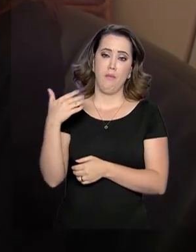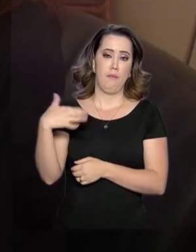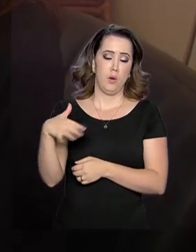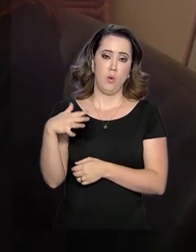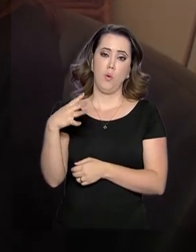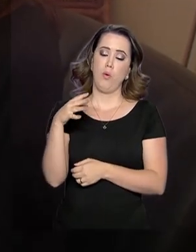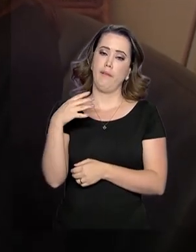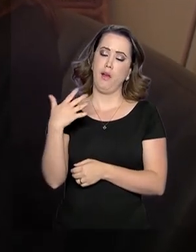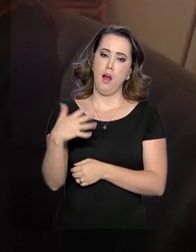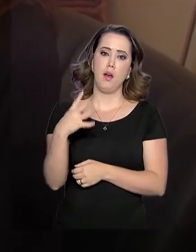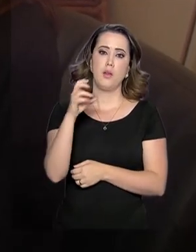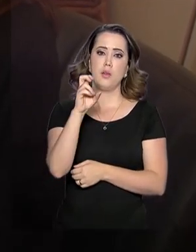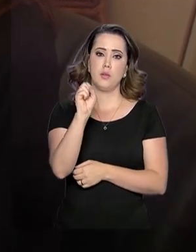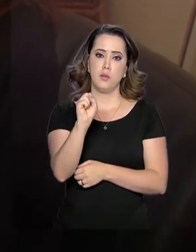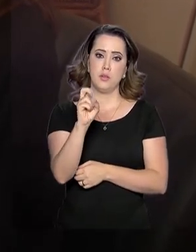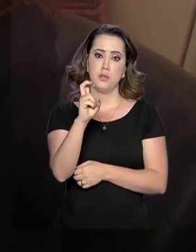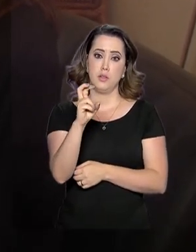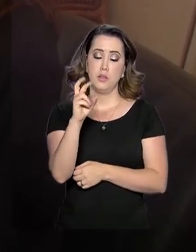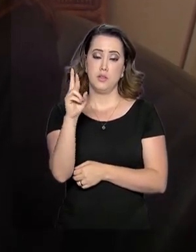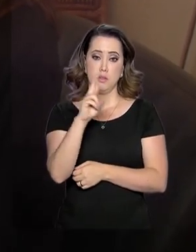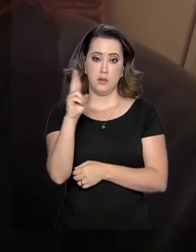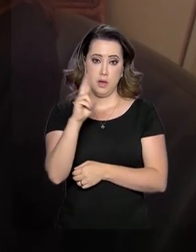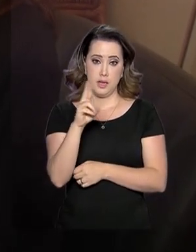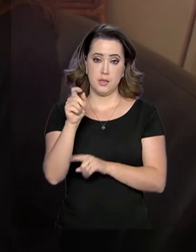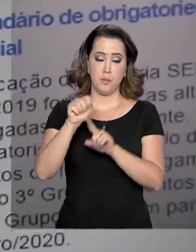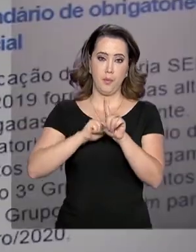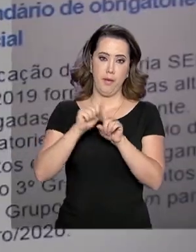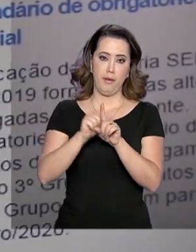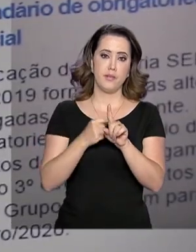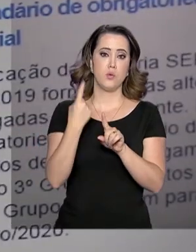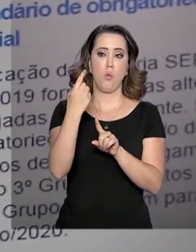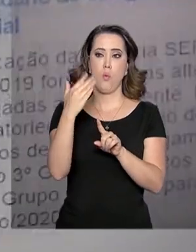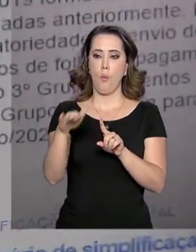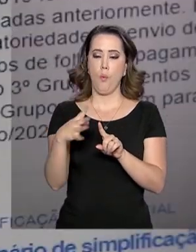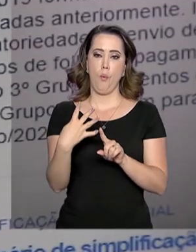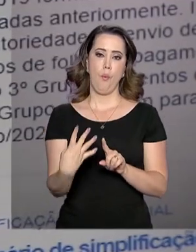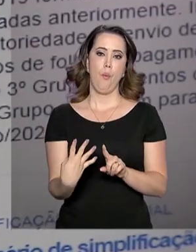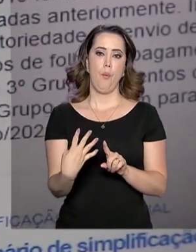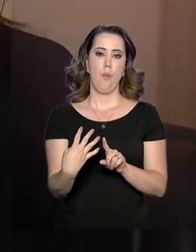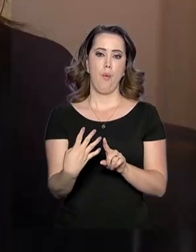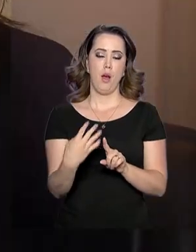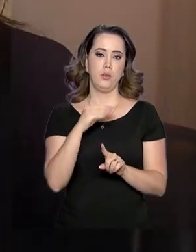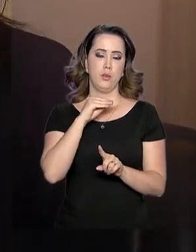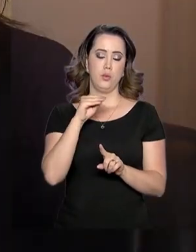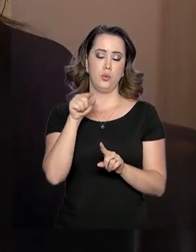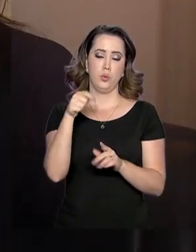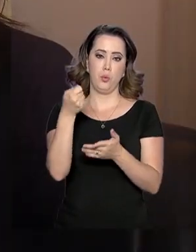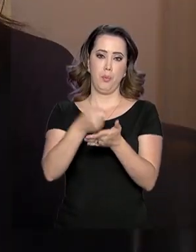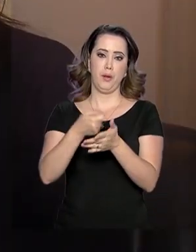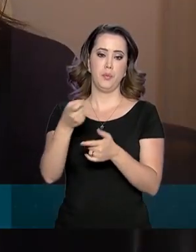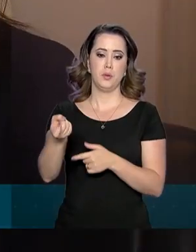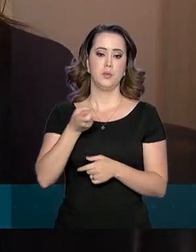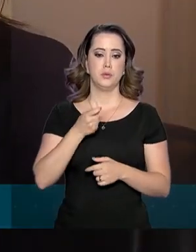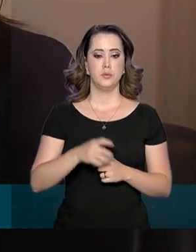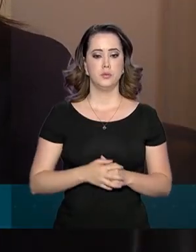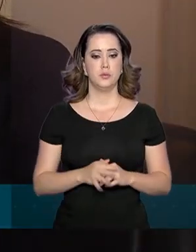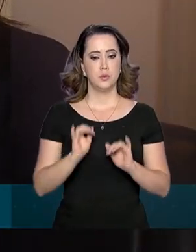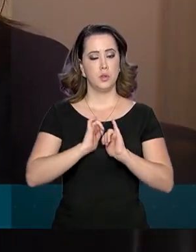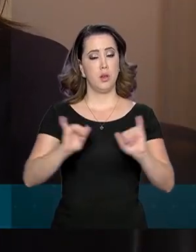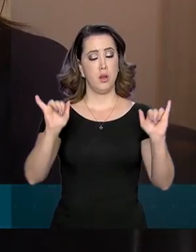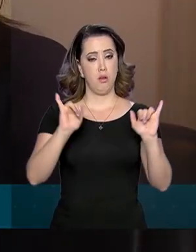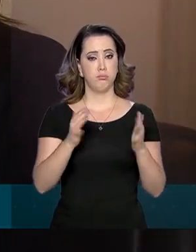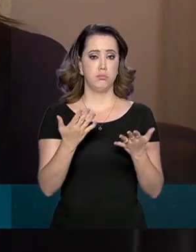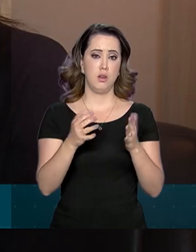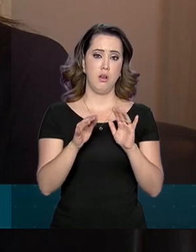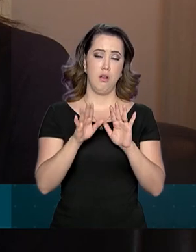R$ 85,00 por mês, um quarto do valor devido com o encargo trabalhista. Desde que lançaram esse E